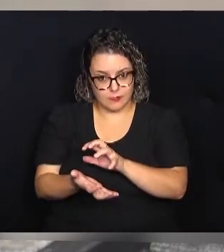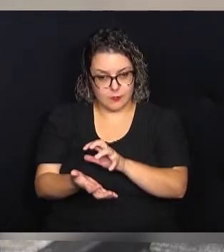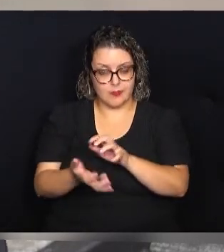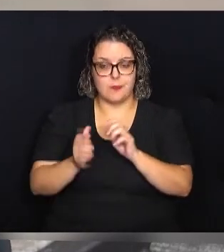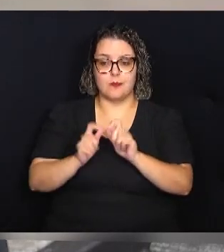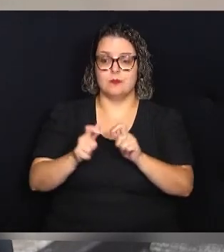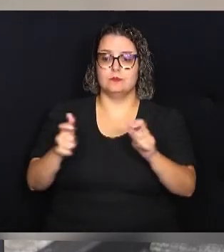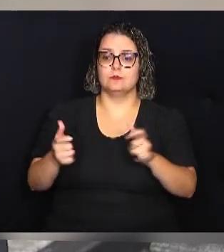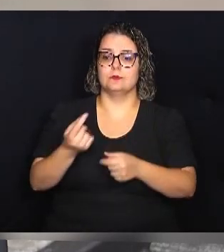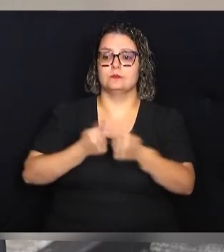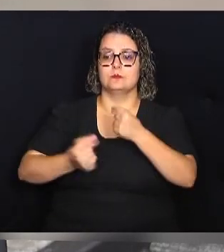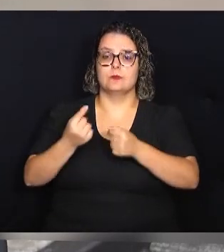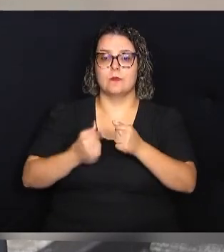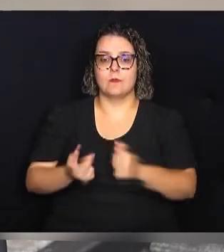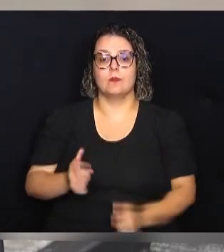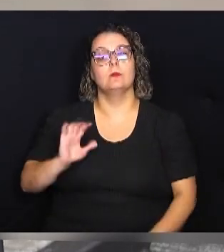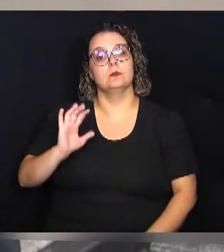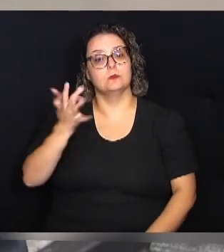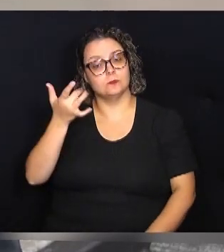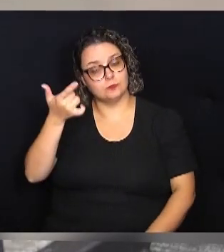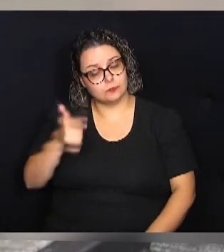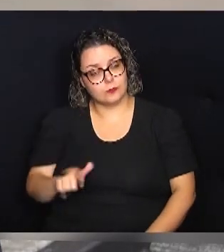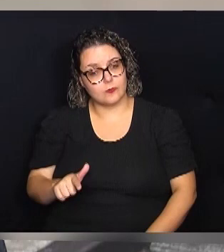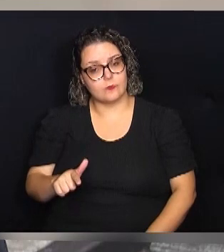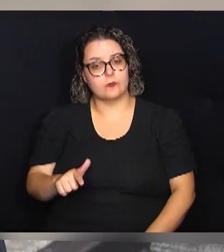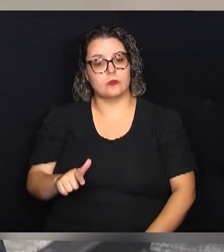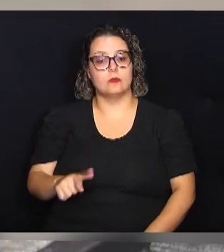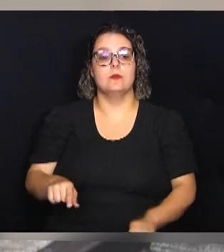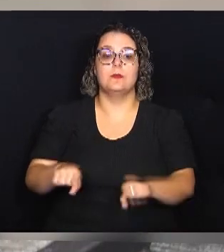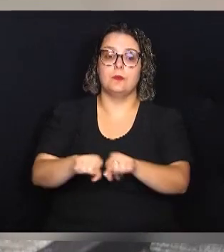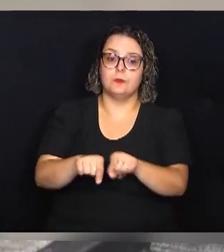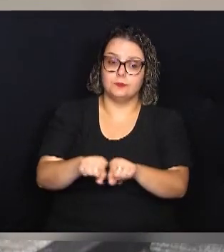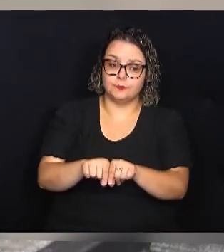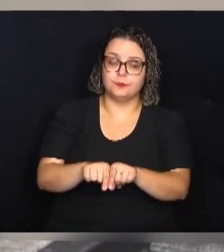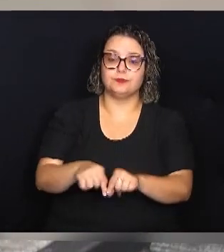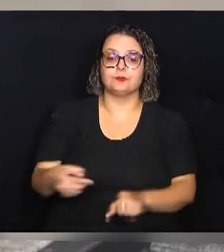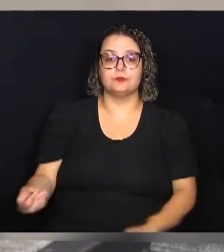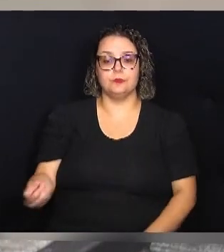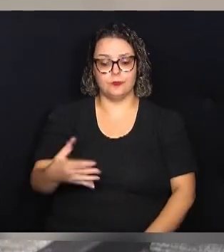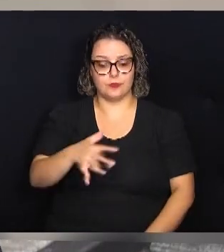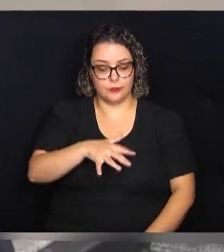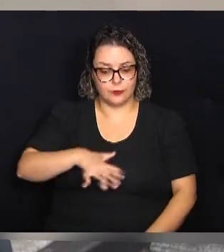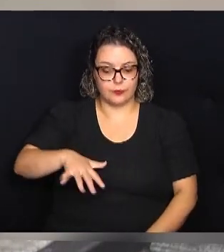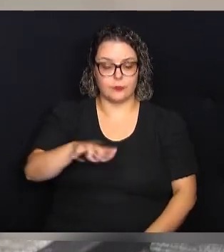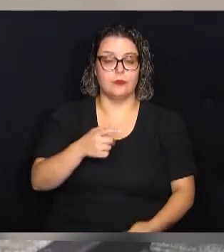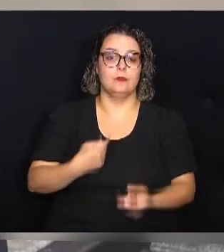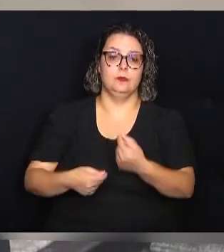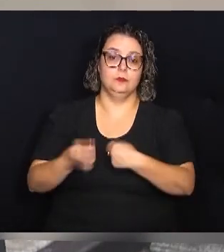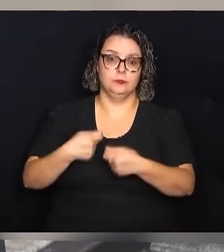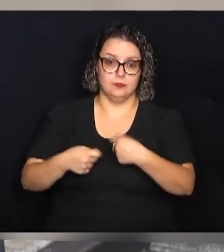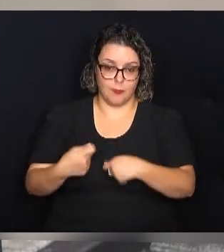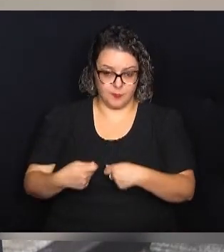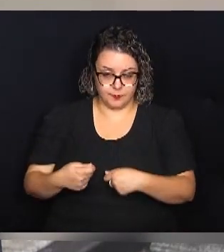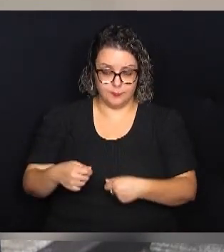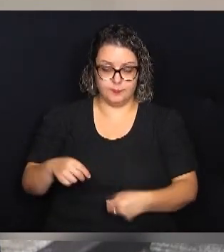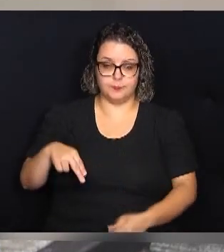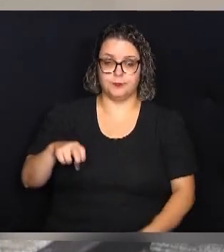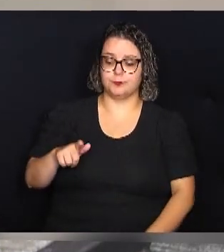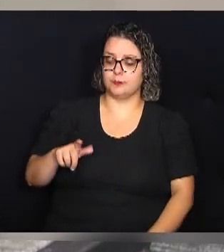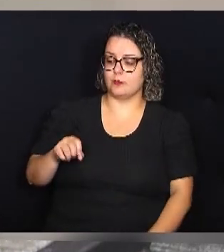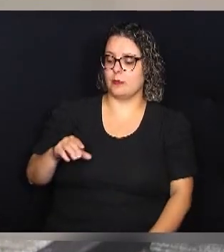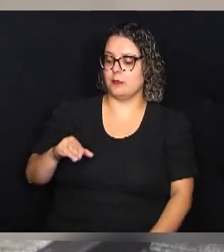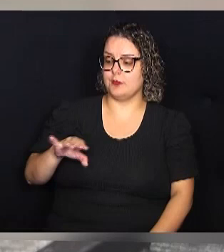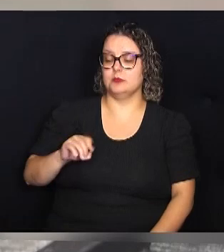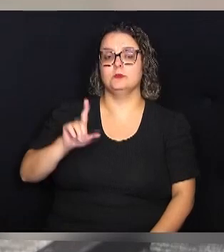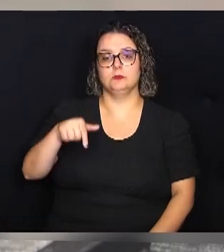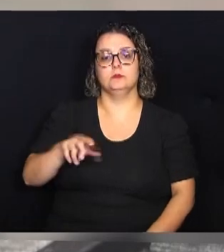econômico volte a acontecer e com esse novo ambiente de negócios e fazendo depois a reforma administrativa, a